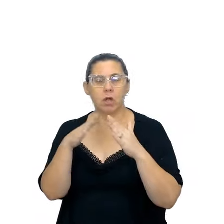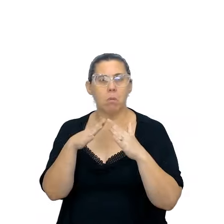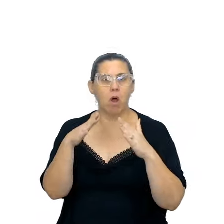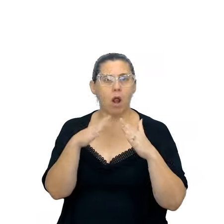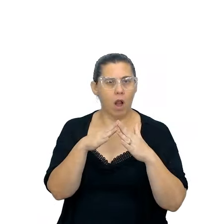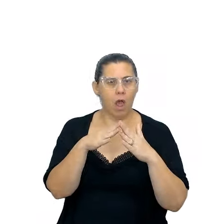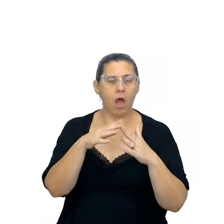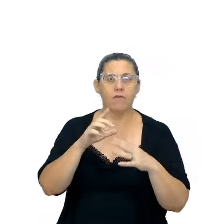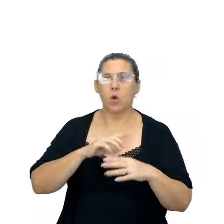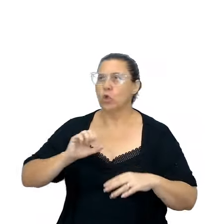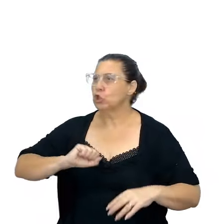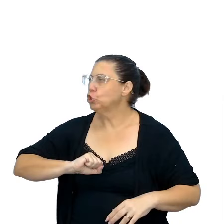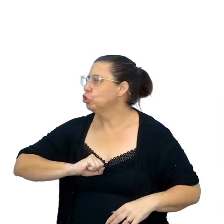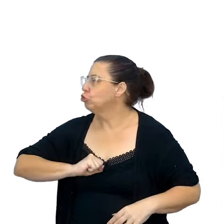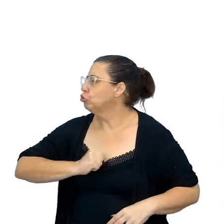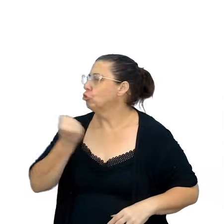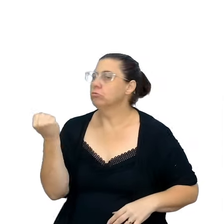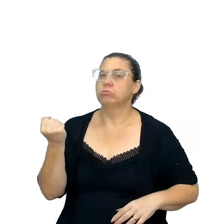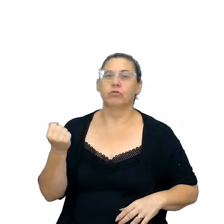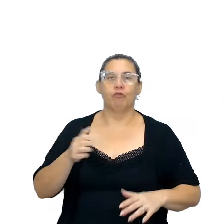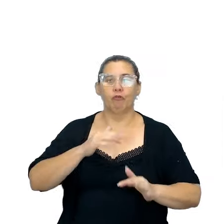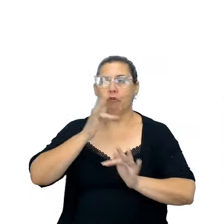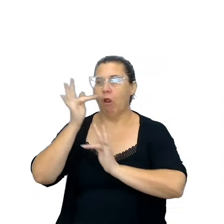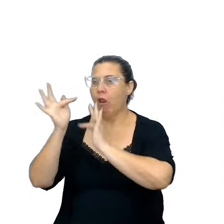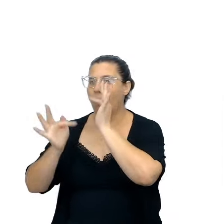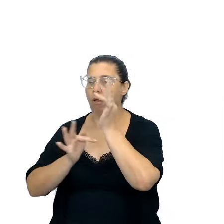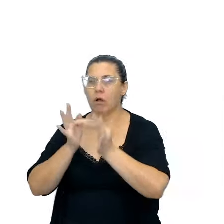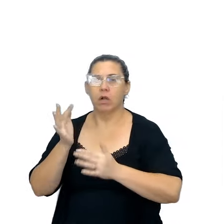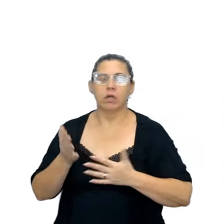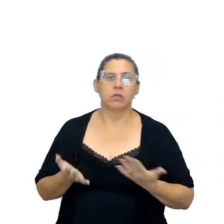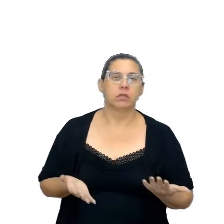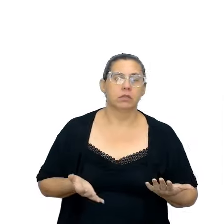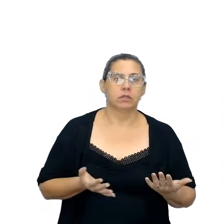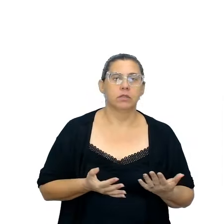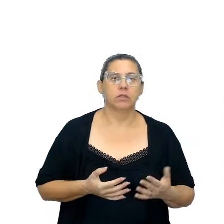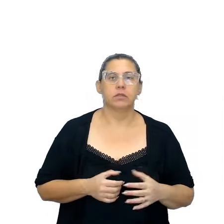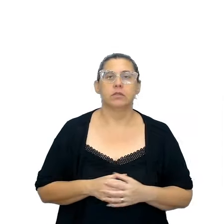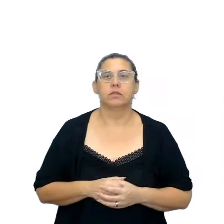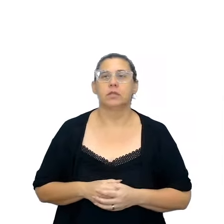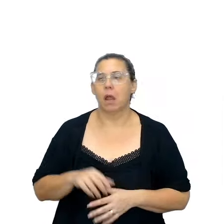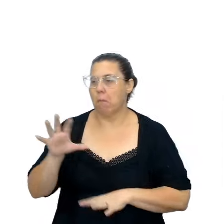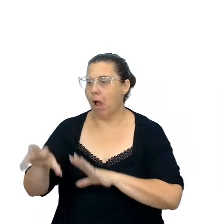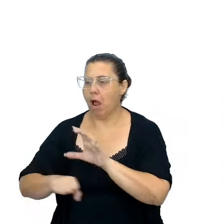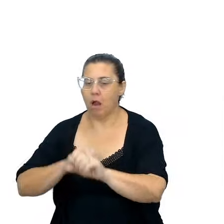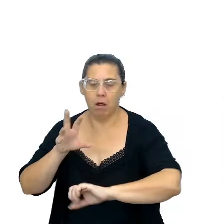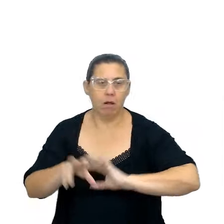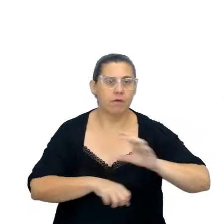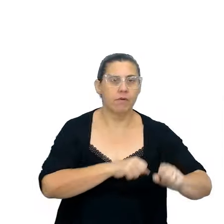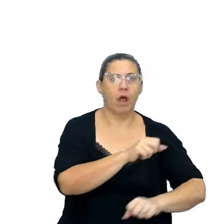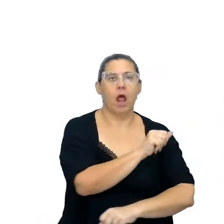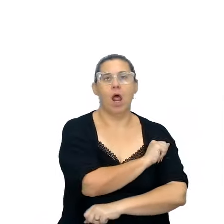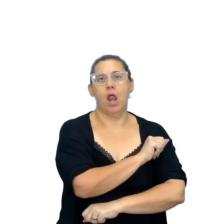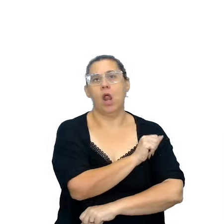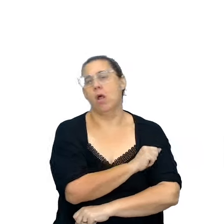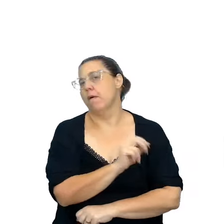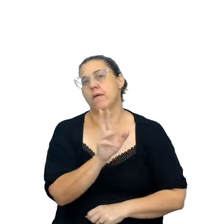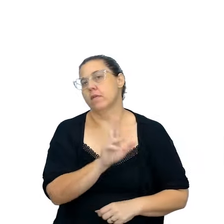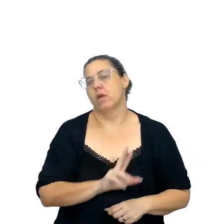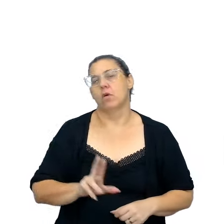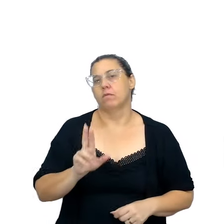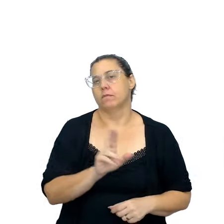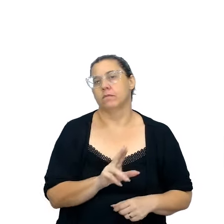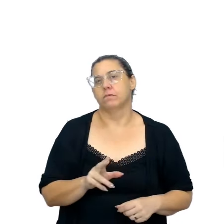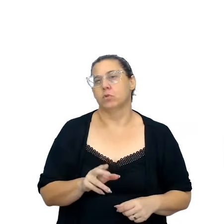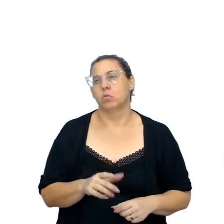e ela odiava a primavera, e ela resgatava alguns estudantes para, né, não, não, não sufruir da